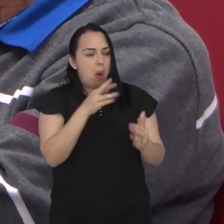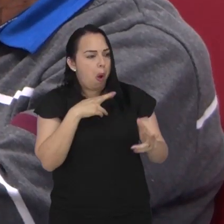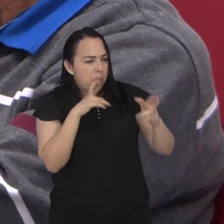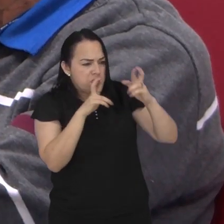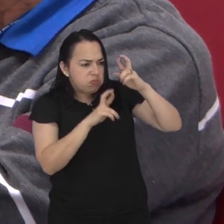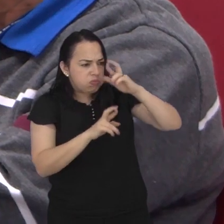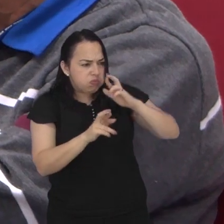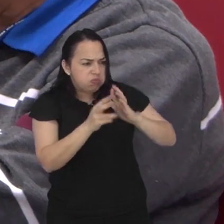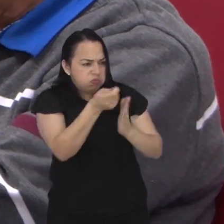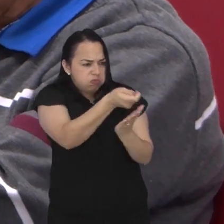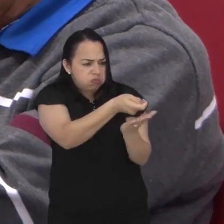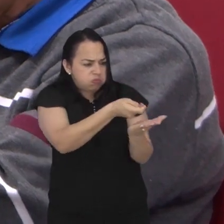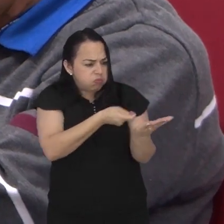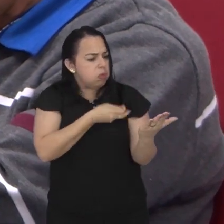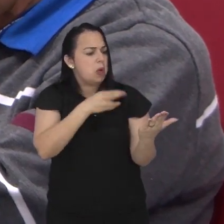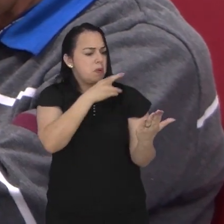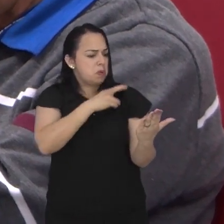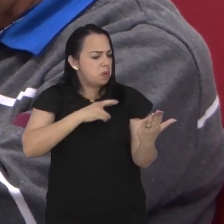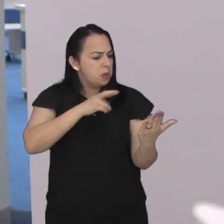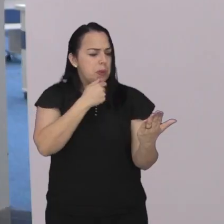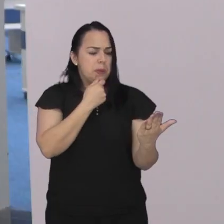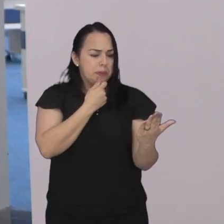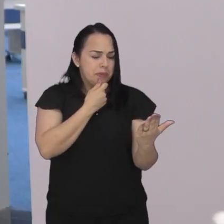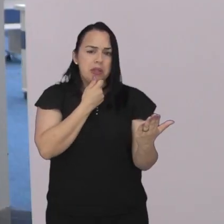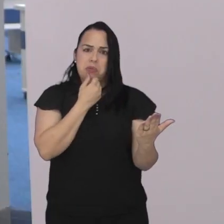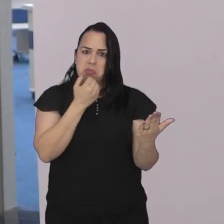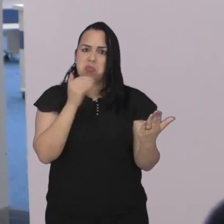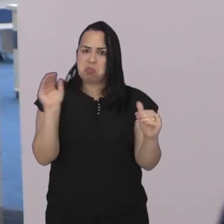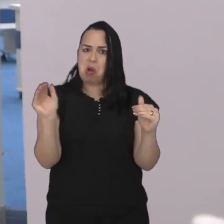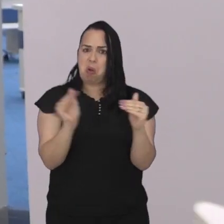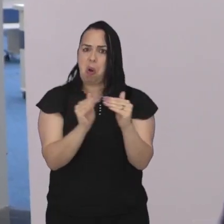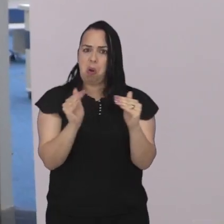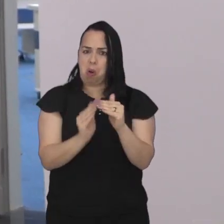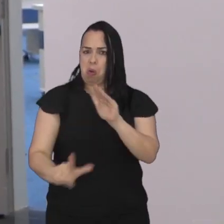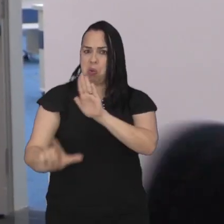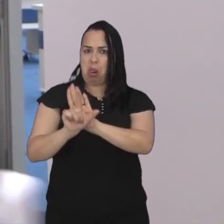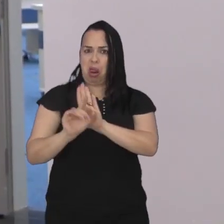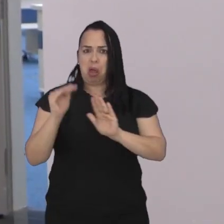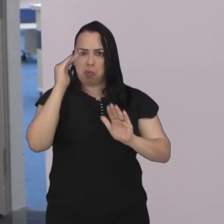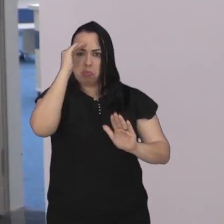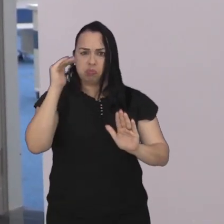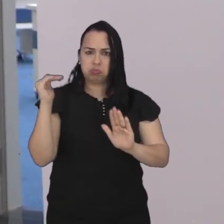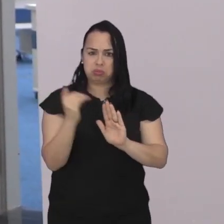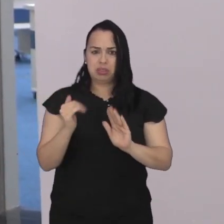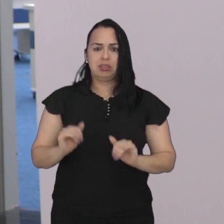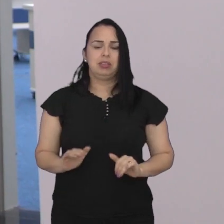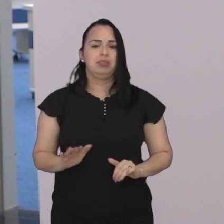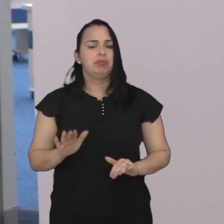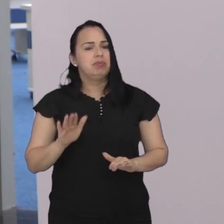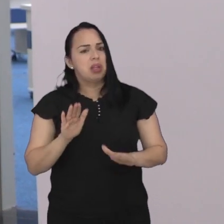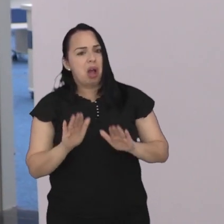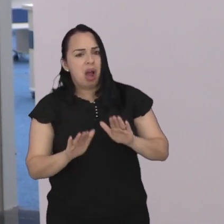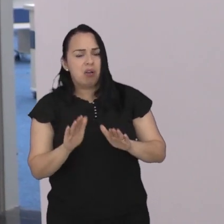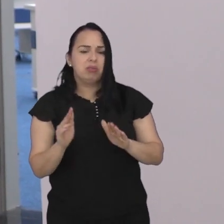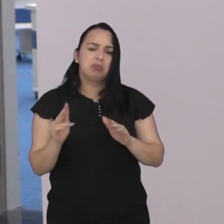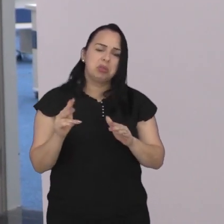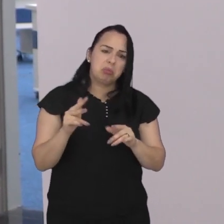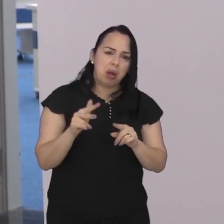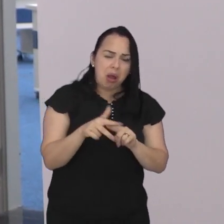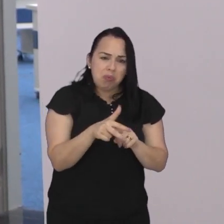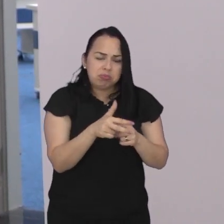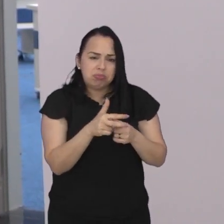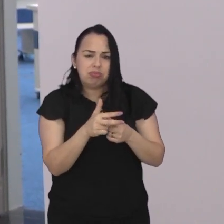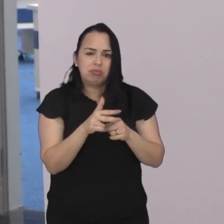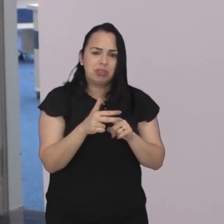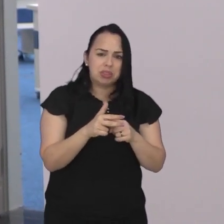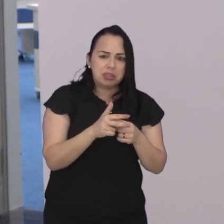nenhuma das observações apontadas compromete a legitimidade do relatório Pequenas correções alguns